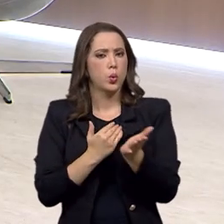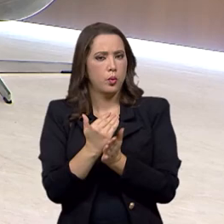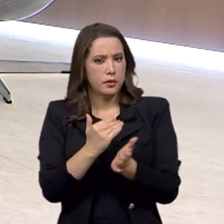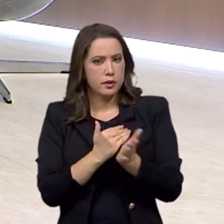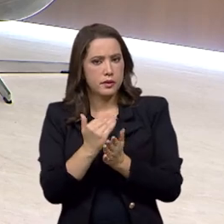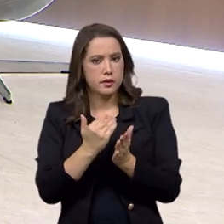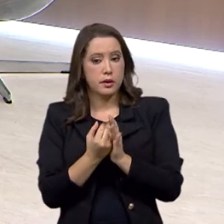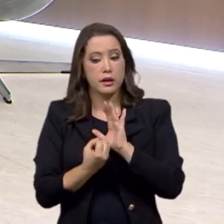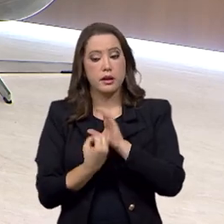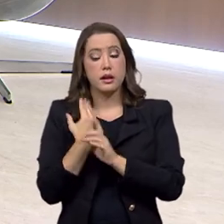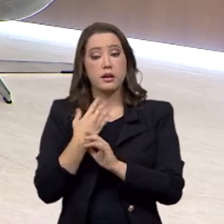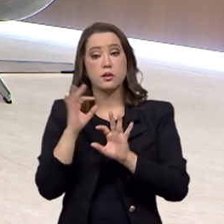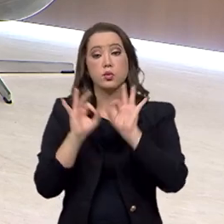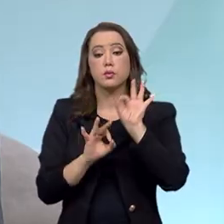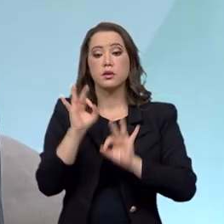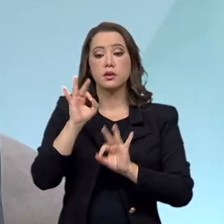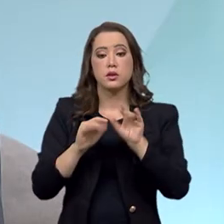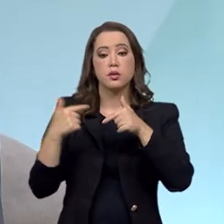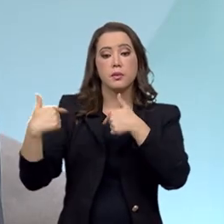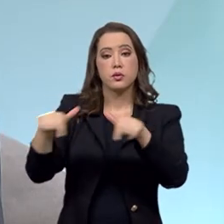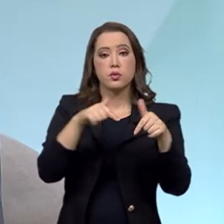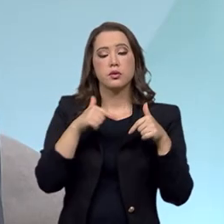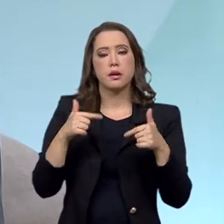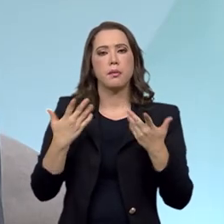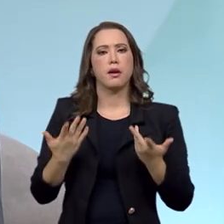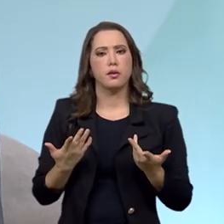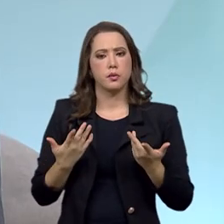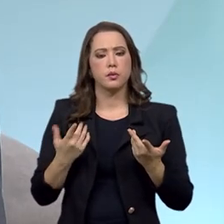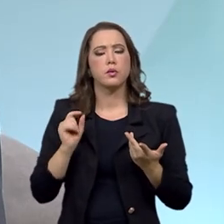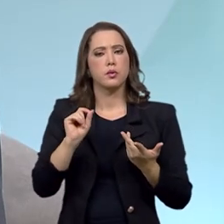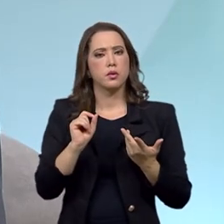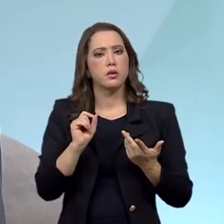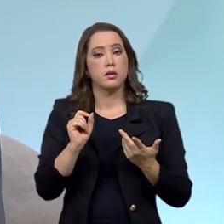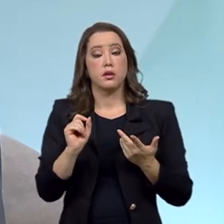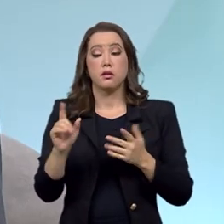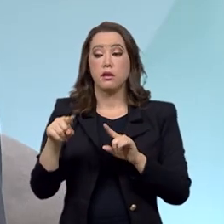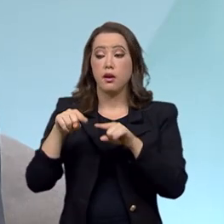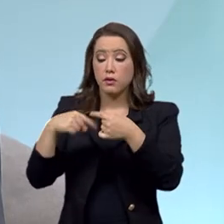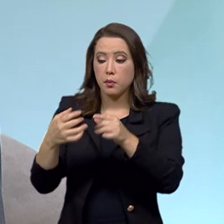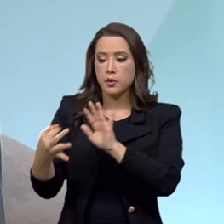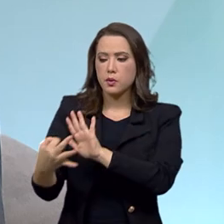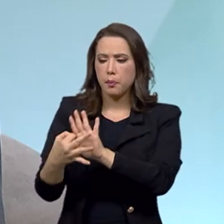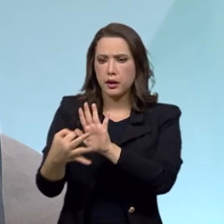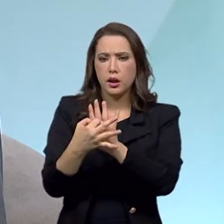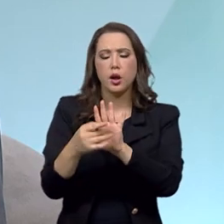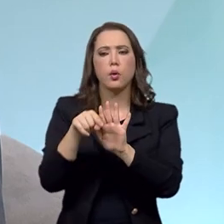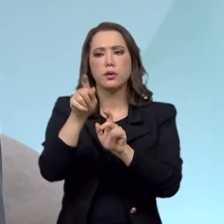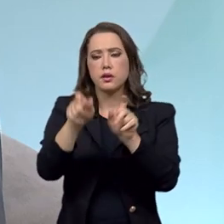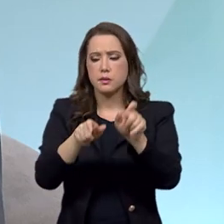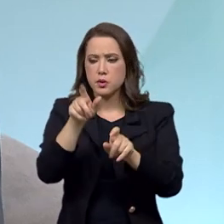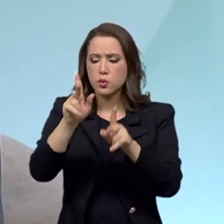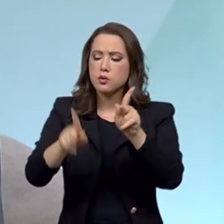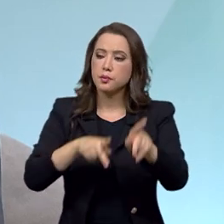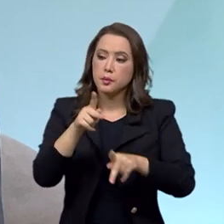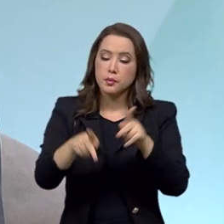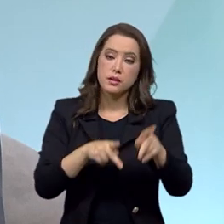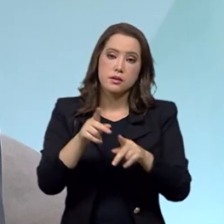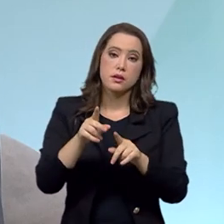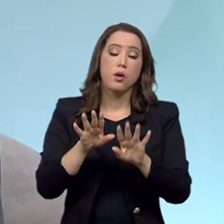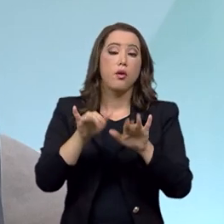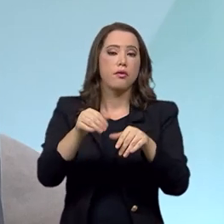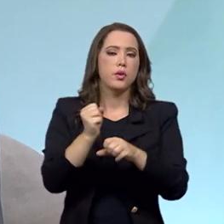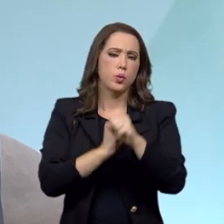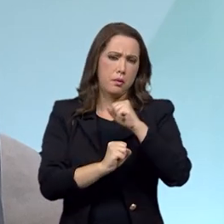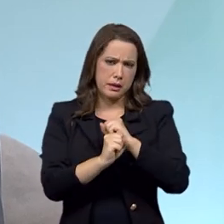construção de um plano de trabalho. Um plano de trabalho que foi submetido à consulta pública no final do ano passado, onde foram